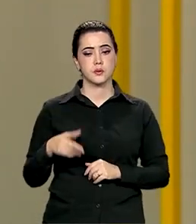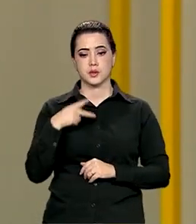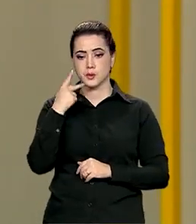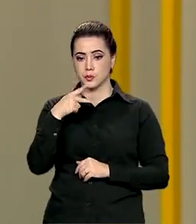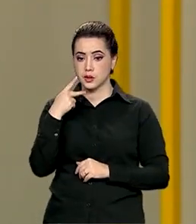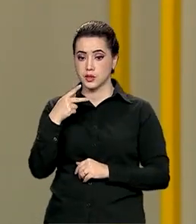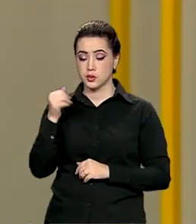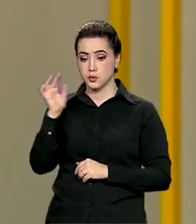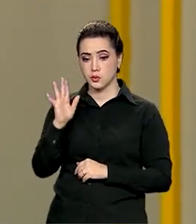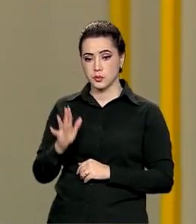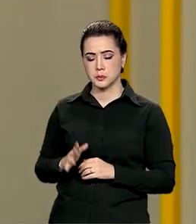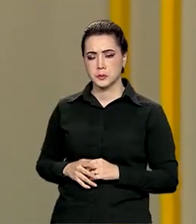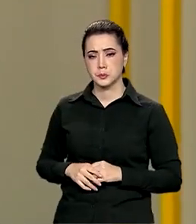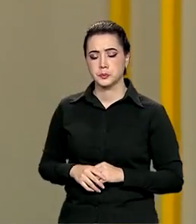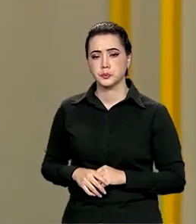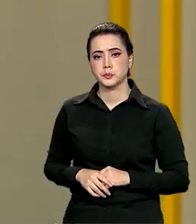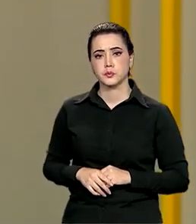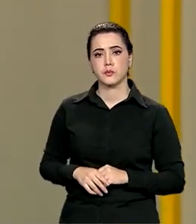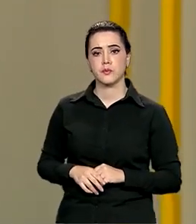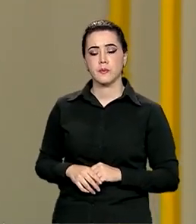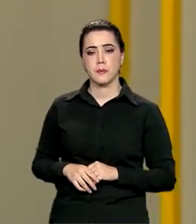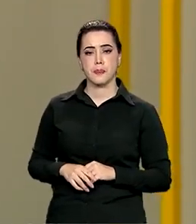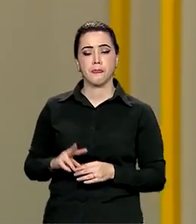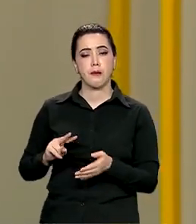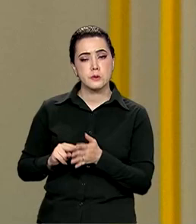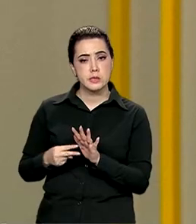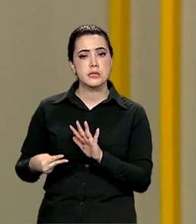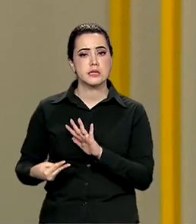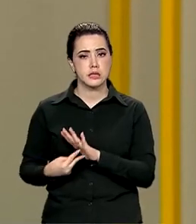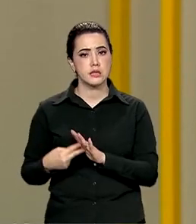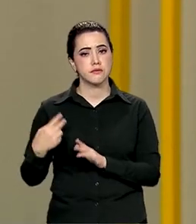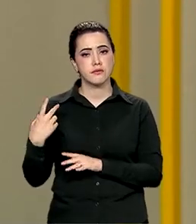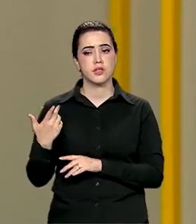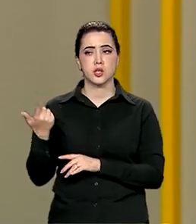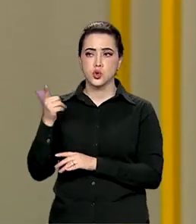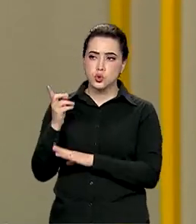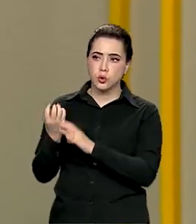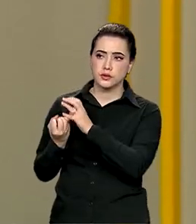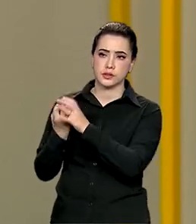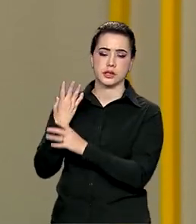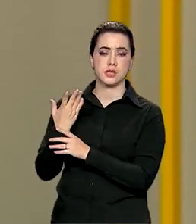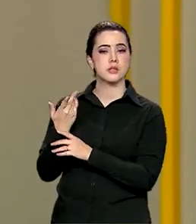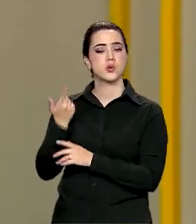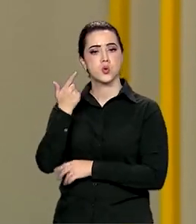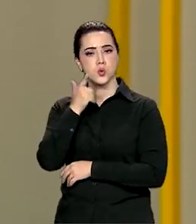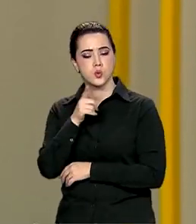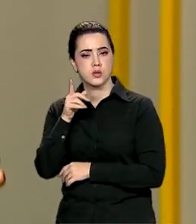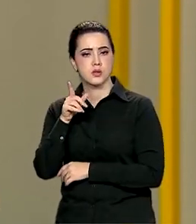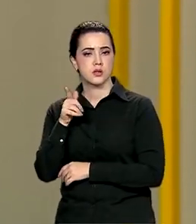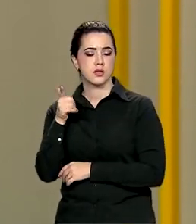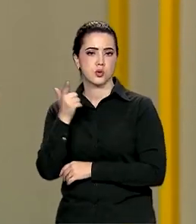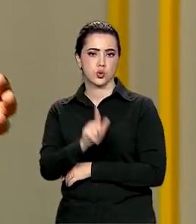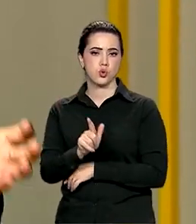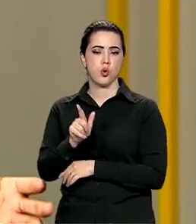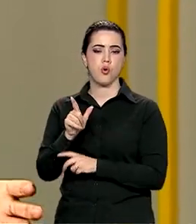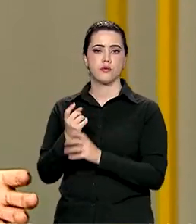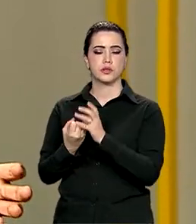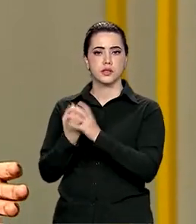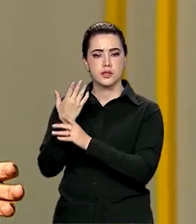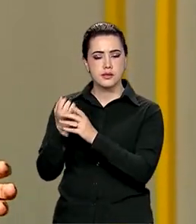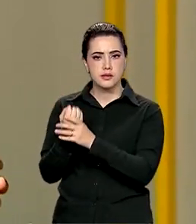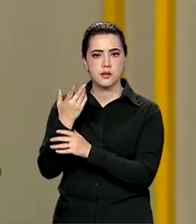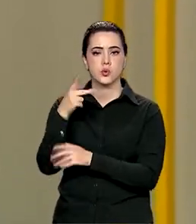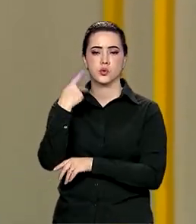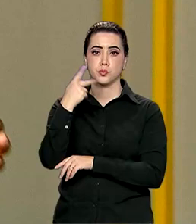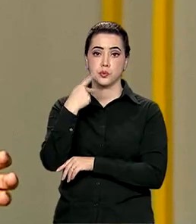noite. Representa um resgate, representa conseguir trazer todo esse legado de construção de política